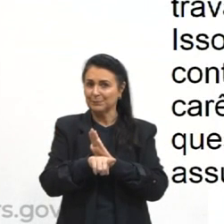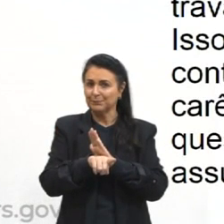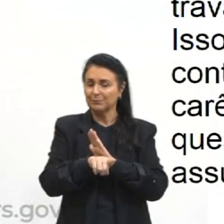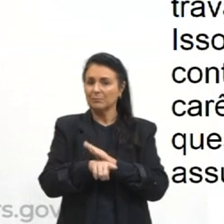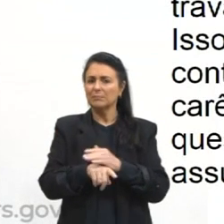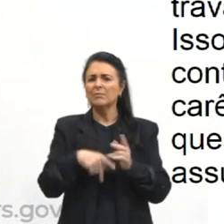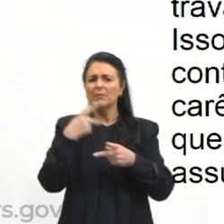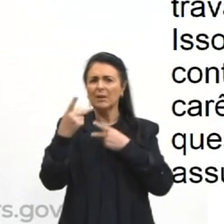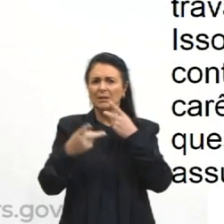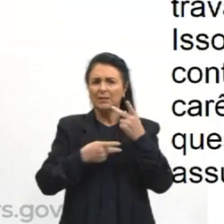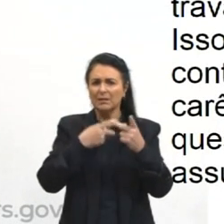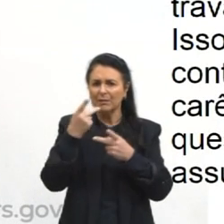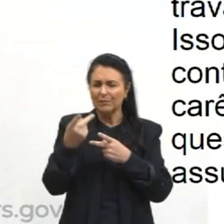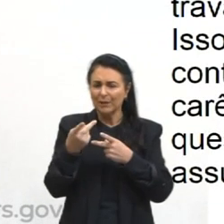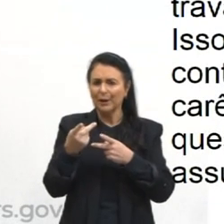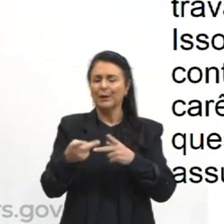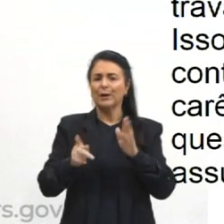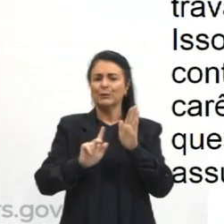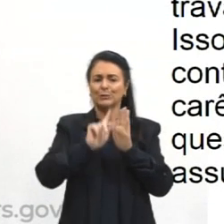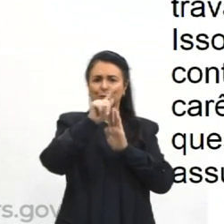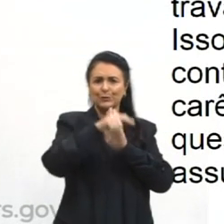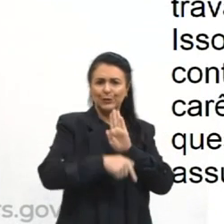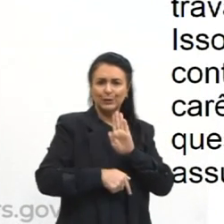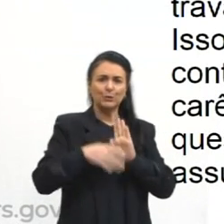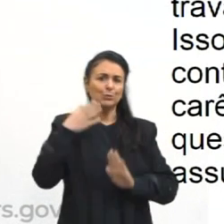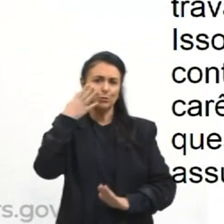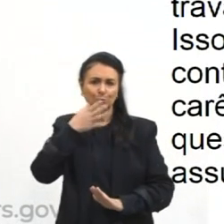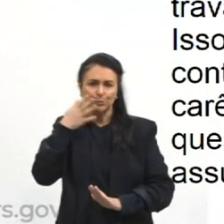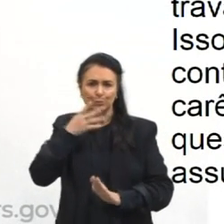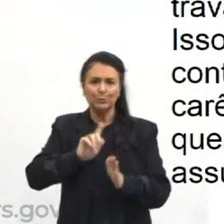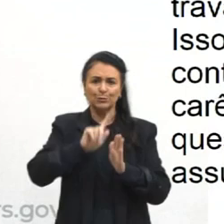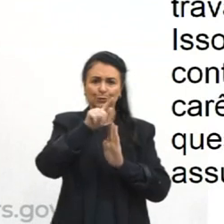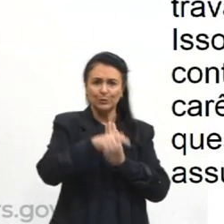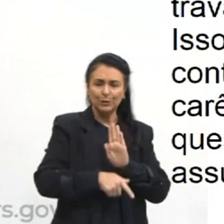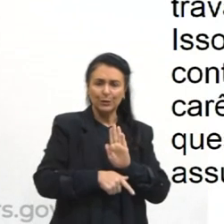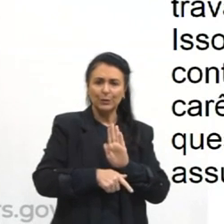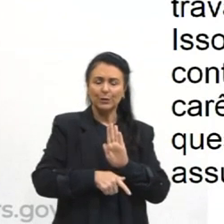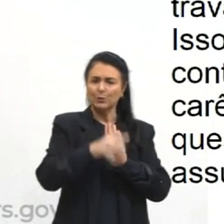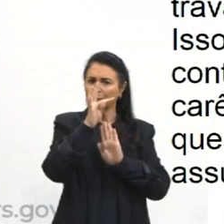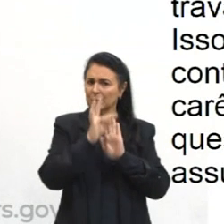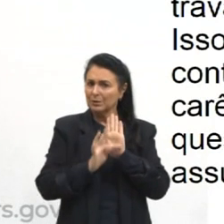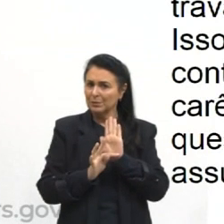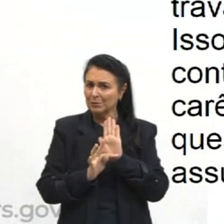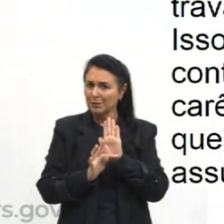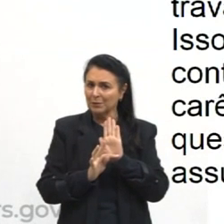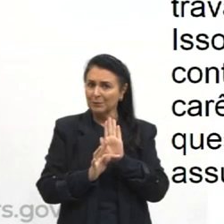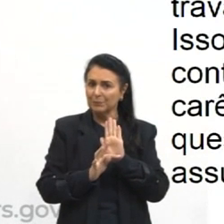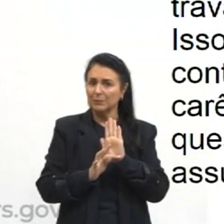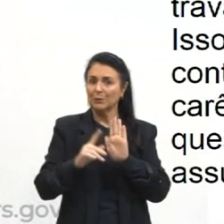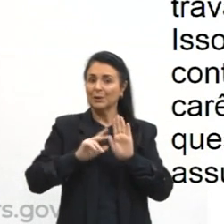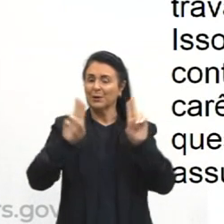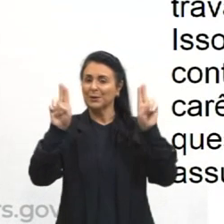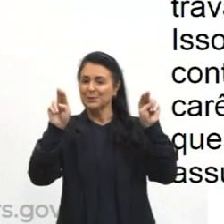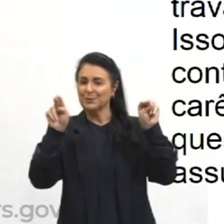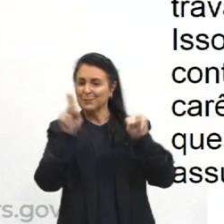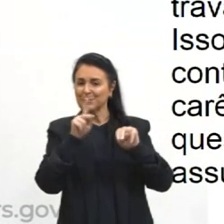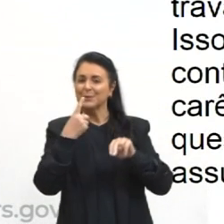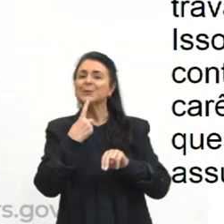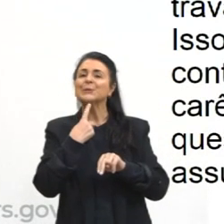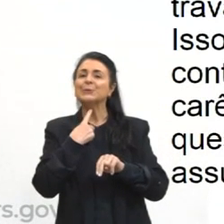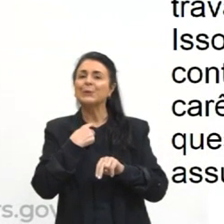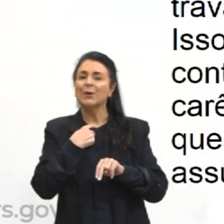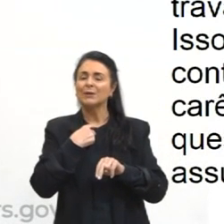falando em gênero do discurso, gênero textual, aqui tem uma questão que traz um assunto que eu gosto bastante, que é